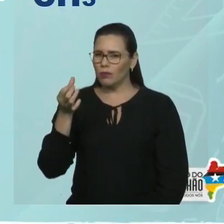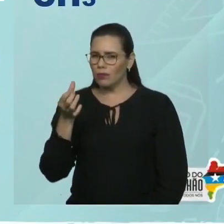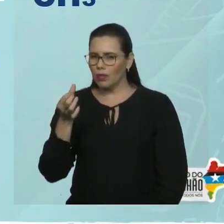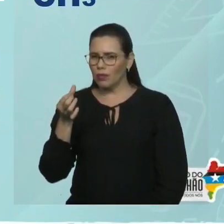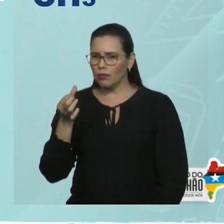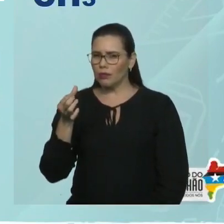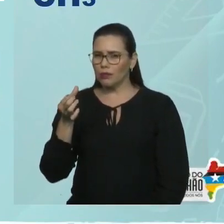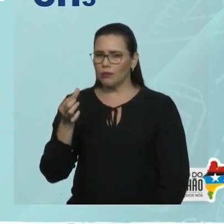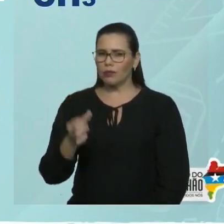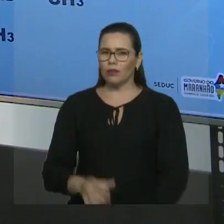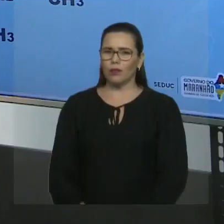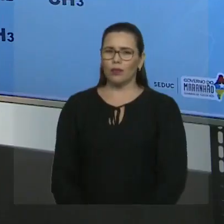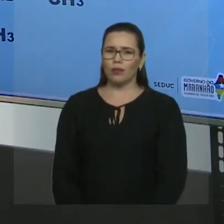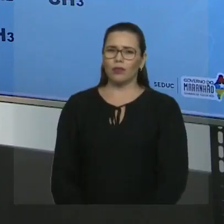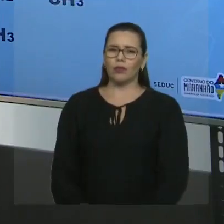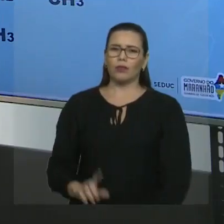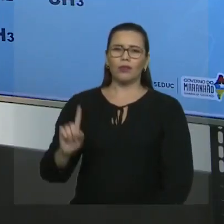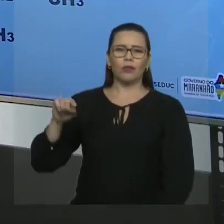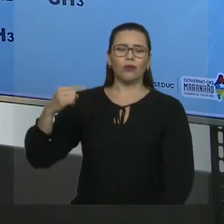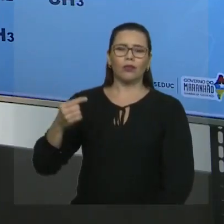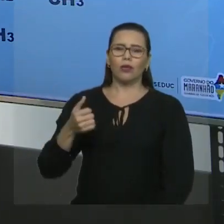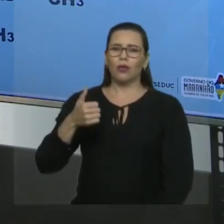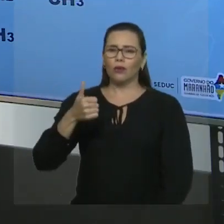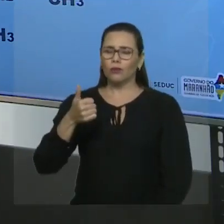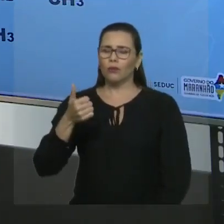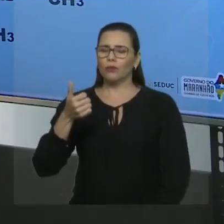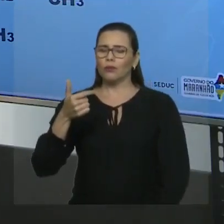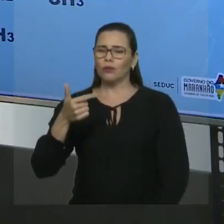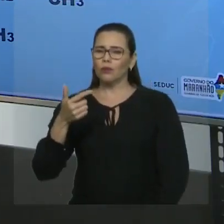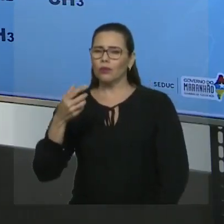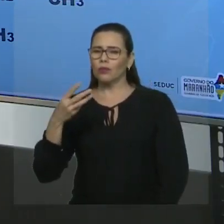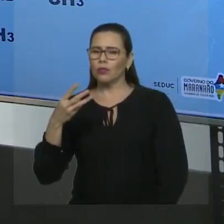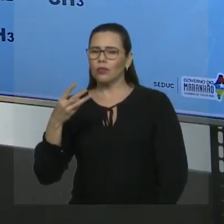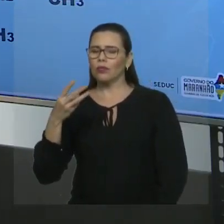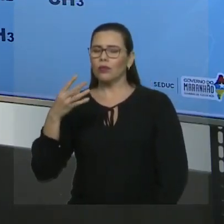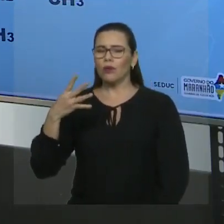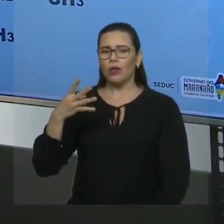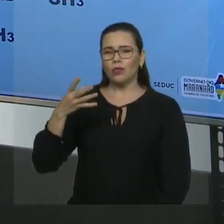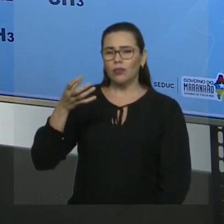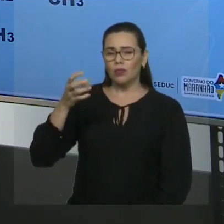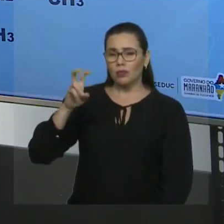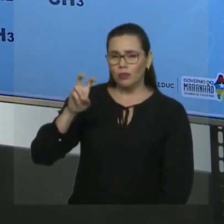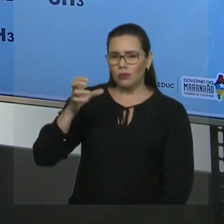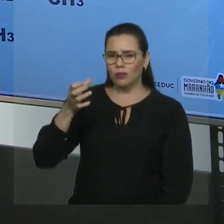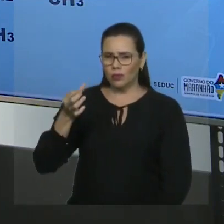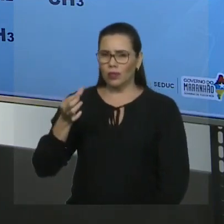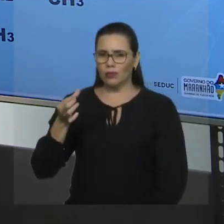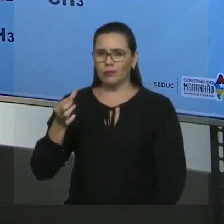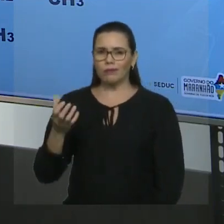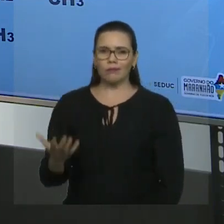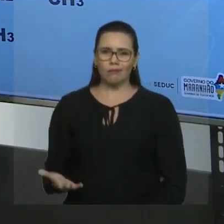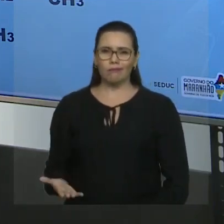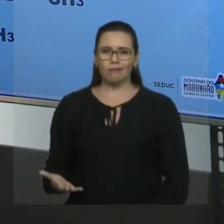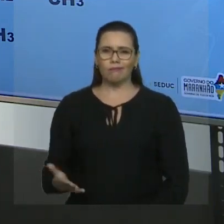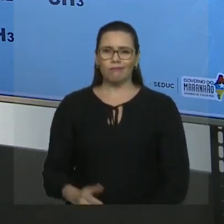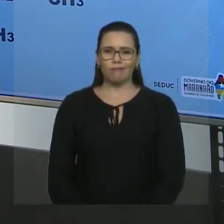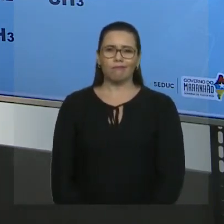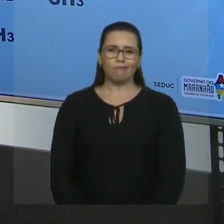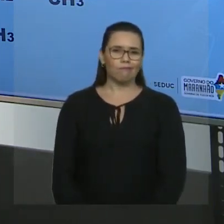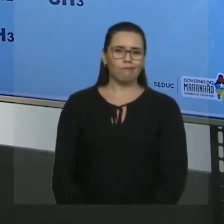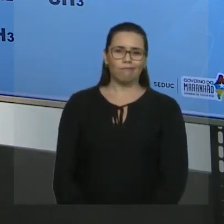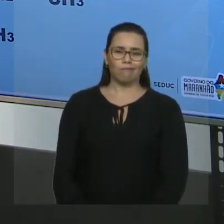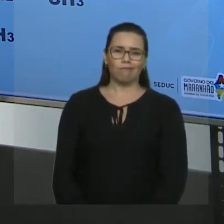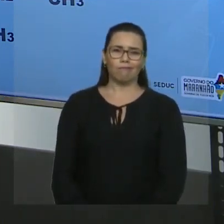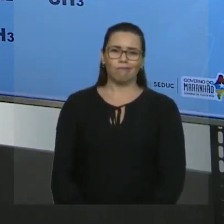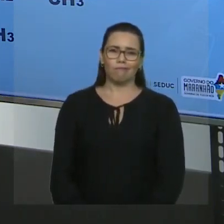E nesta aqui. Um, dois, três, quatro, cinco, seis. Há um empate de duas cadeias que tem a maior sequência de carbonos.